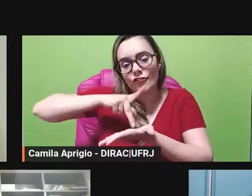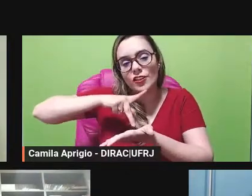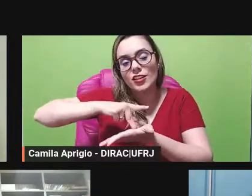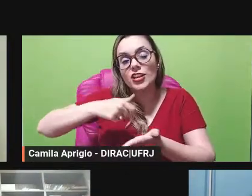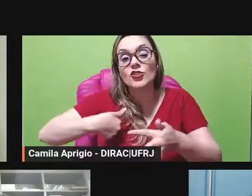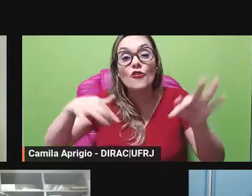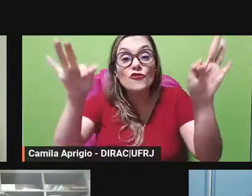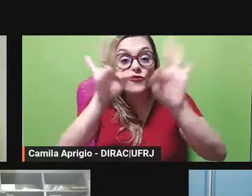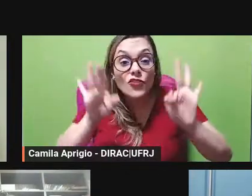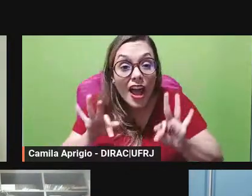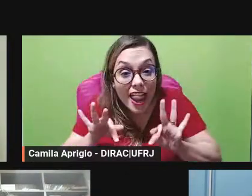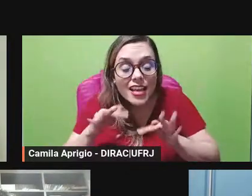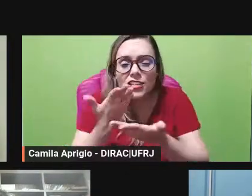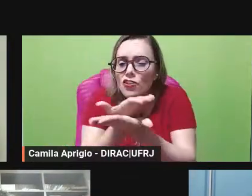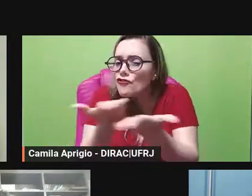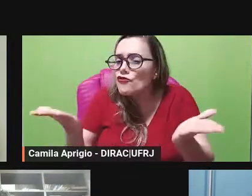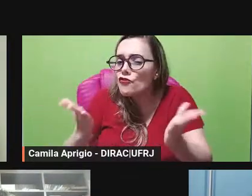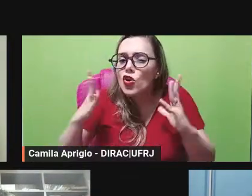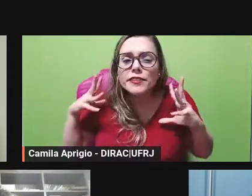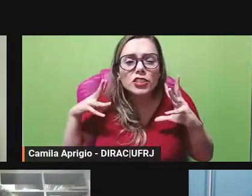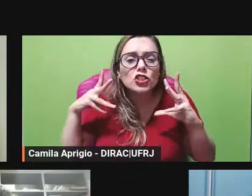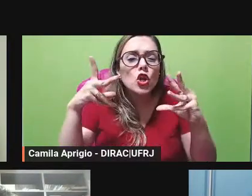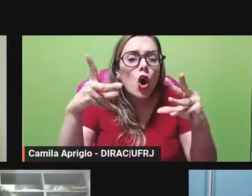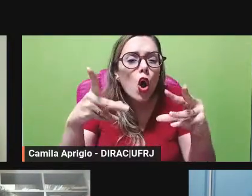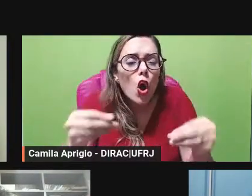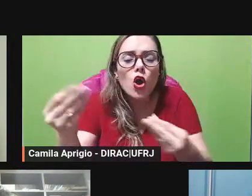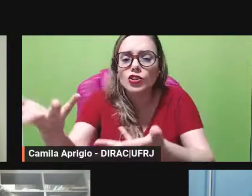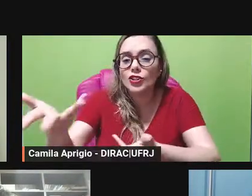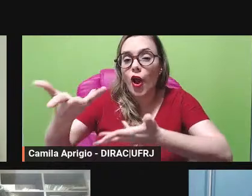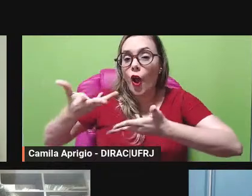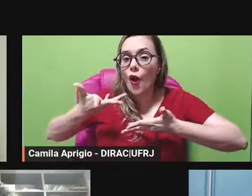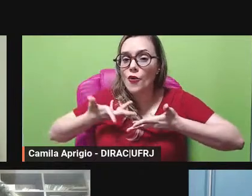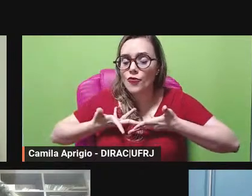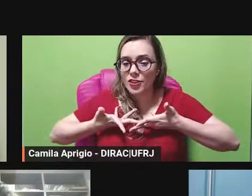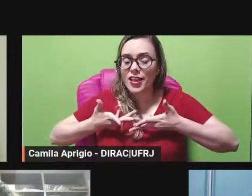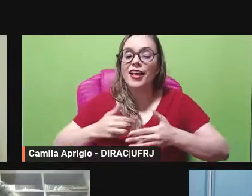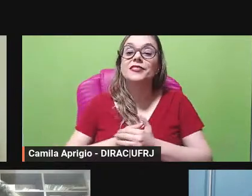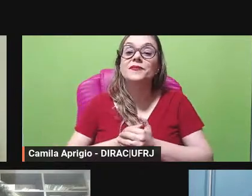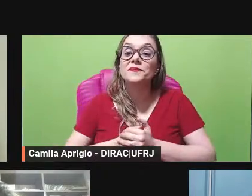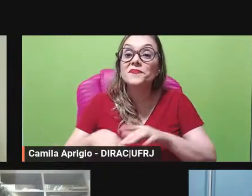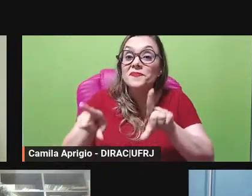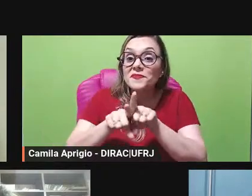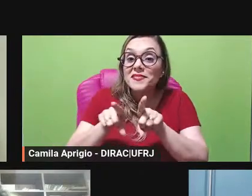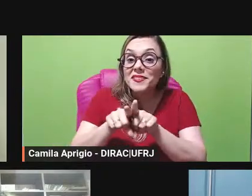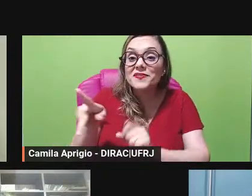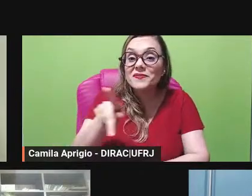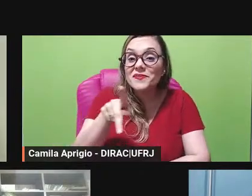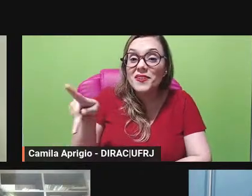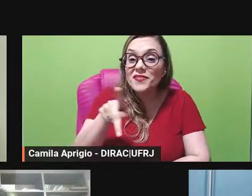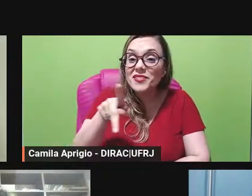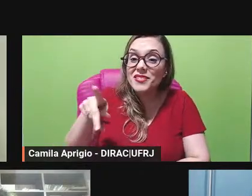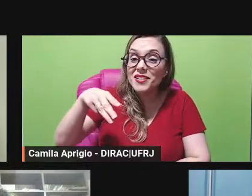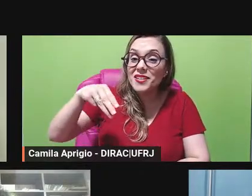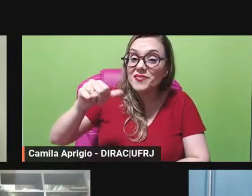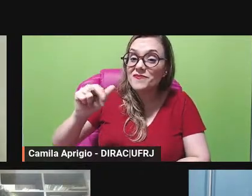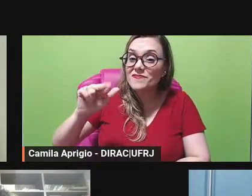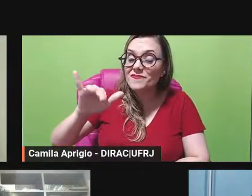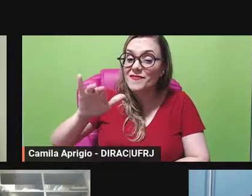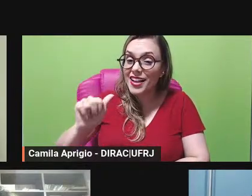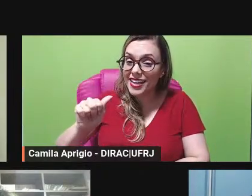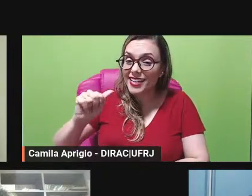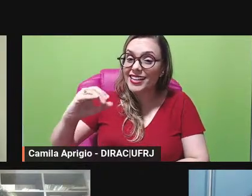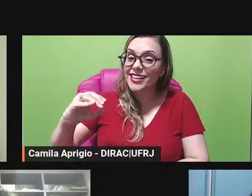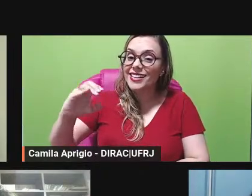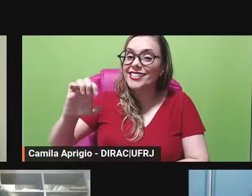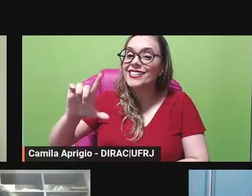de todas essas convidadas incríveis especialmente da professora Maria Celeste Desotti porque eu nutro